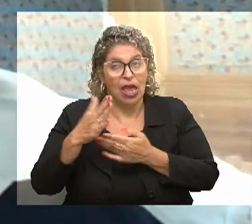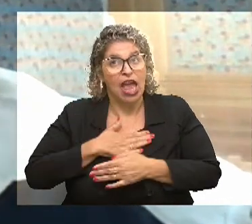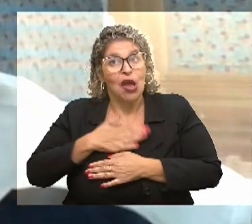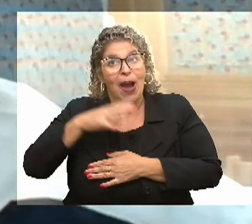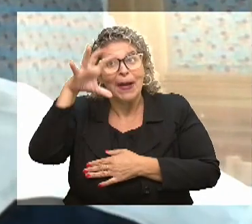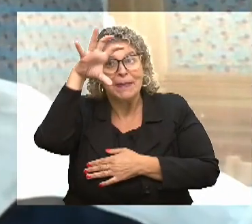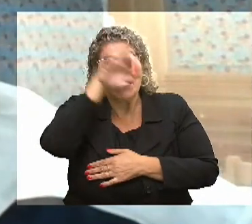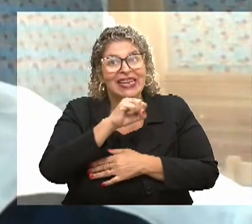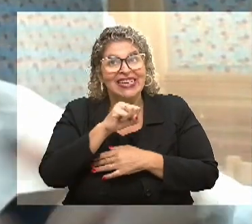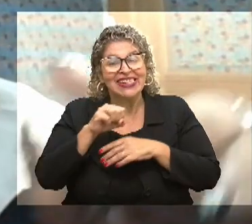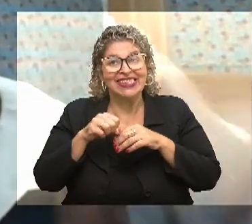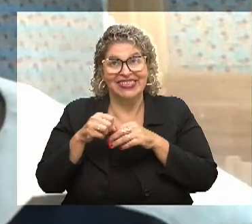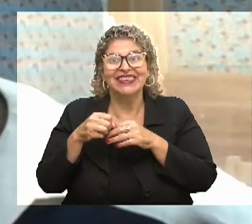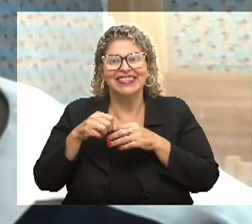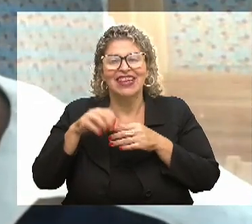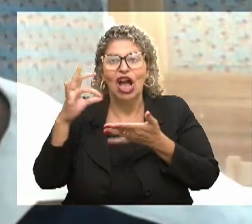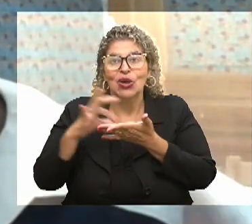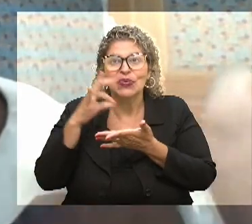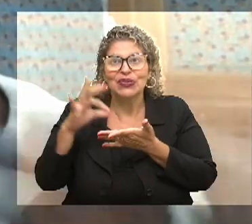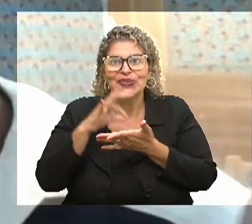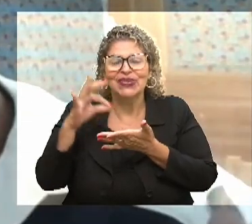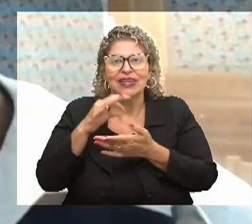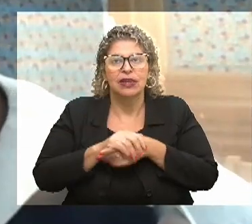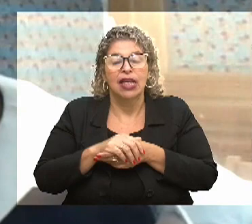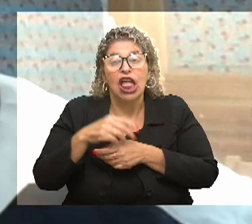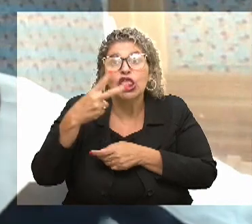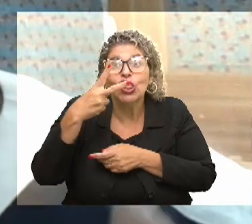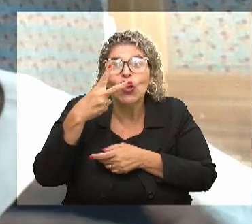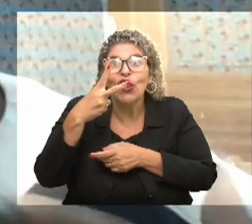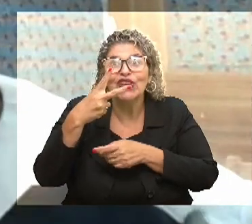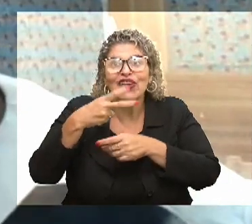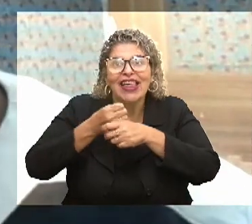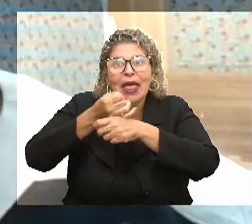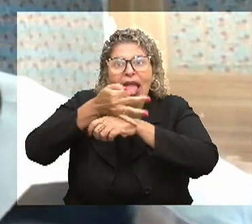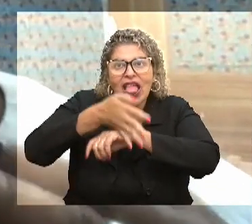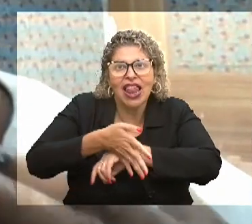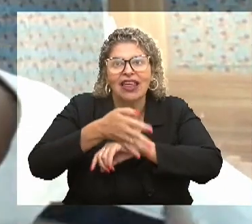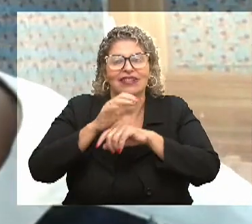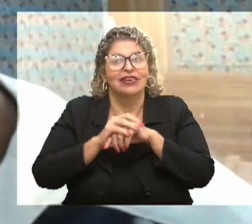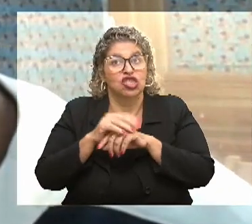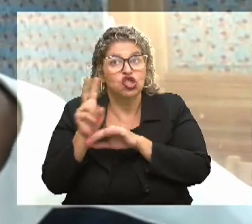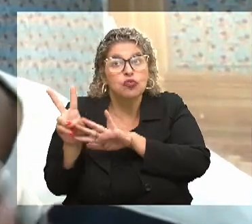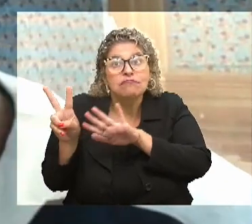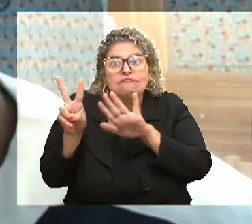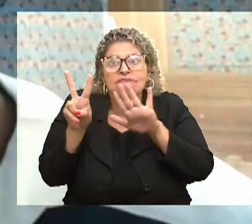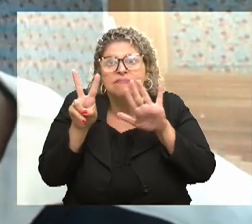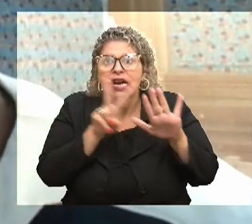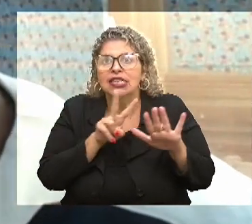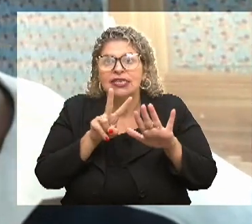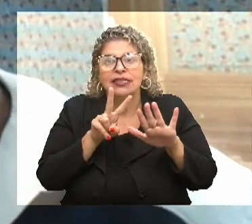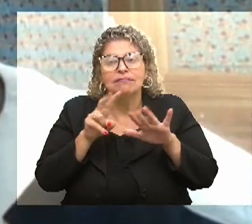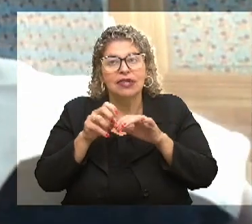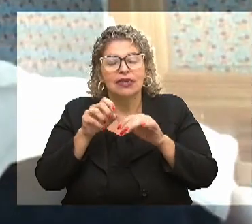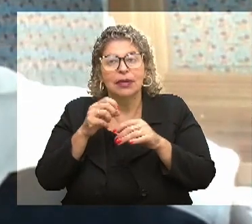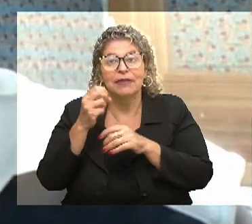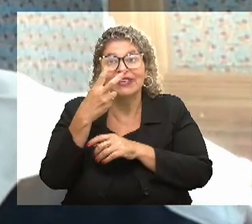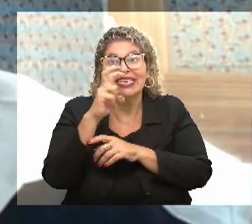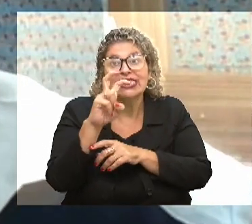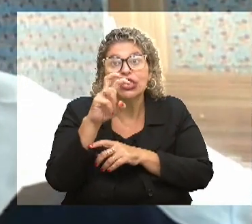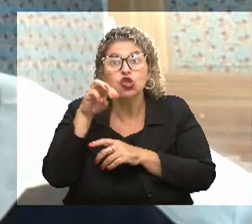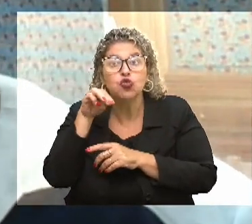costurar. Então, gente, às vezes, era duas horas da manhã e a estava aqui, porque a gente tinha uma meta, a tinha uma semana para fazer 5 mil máscaras. E